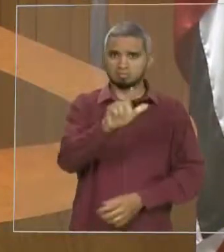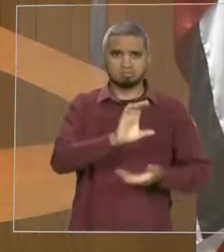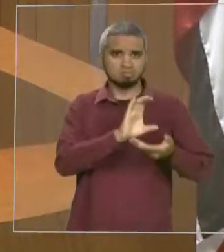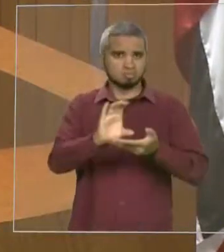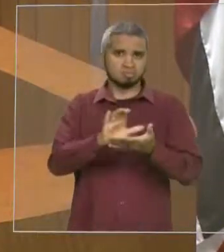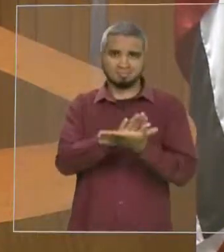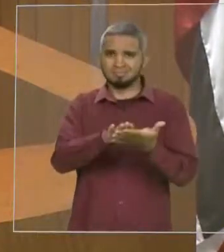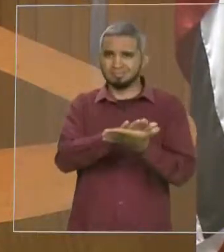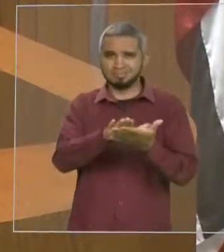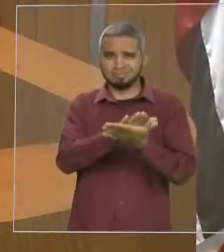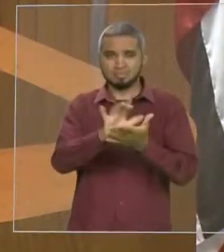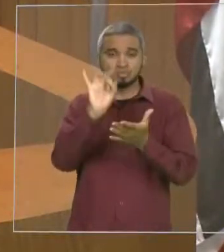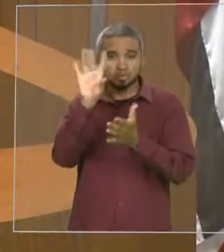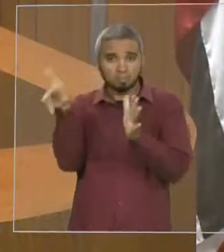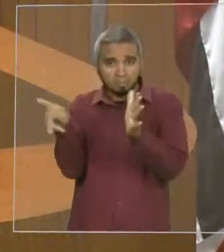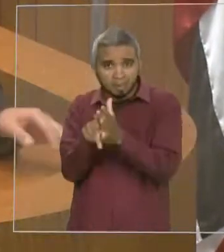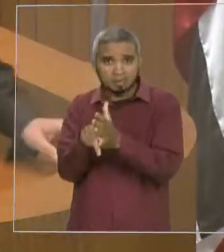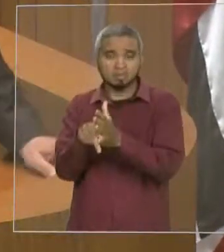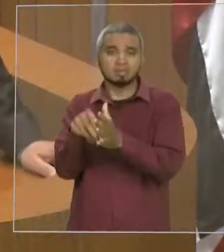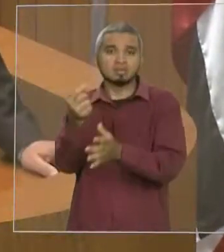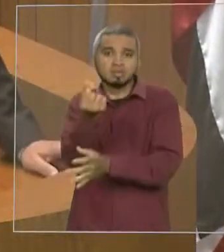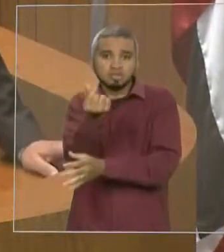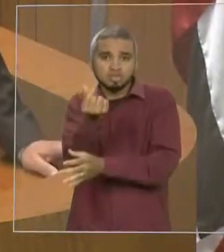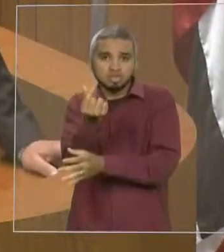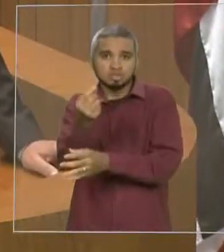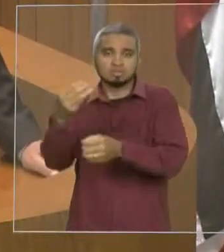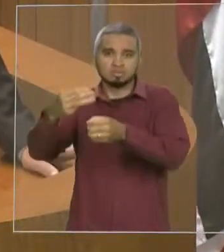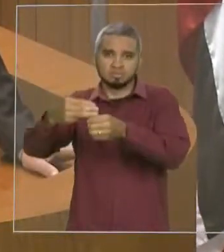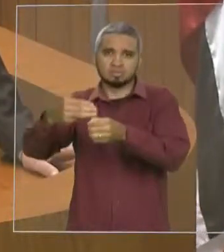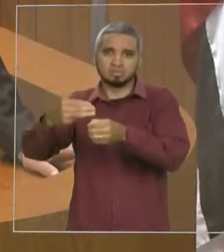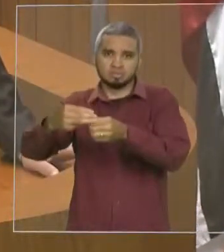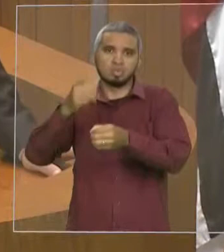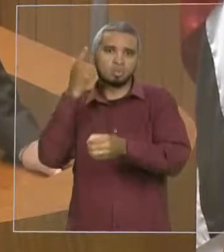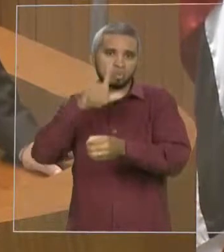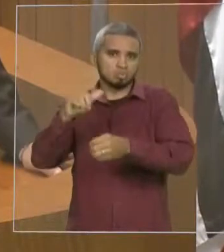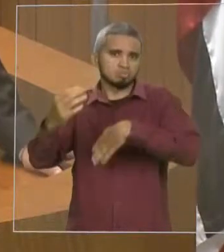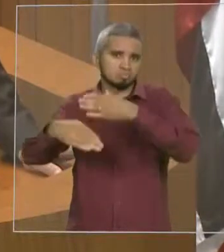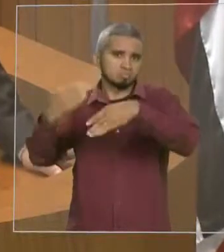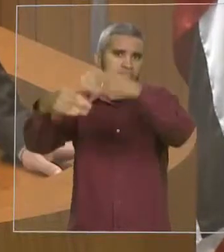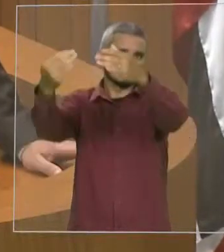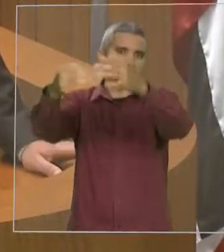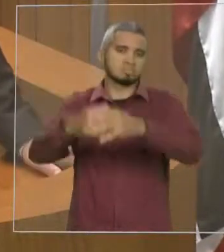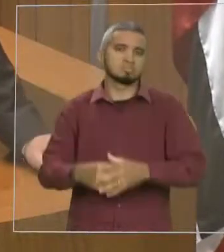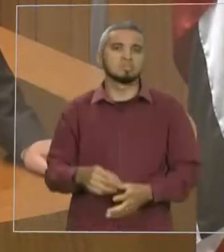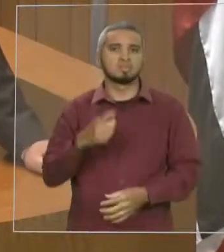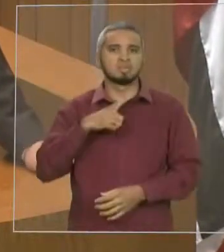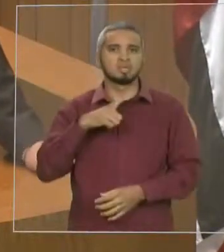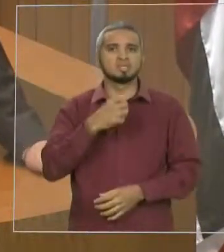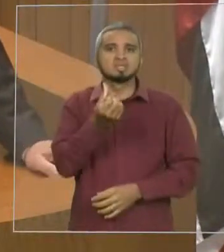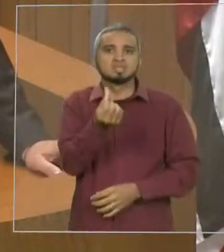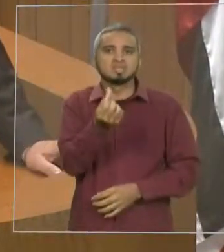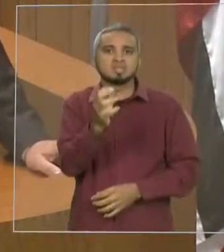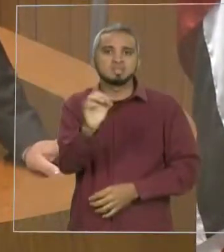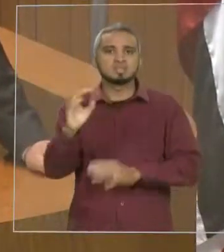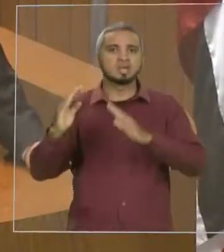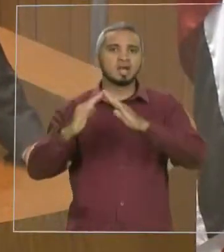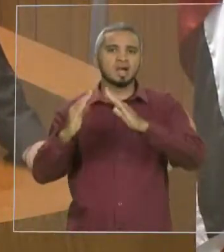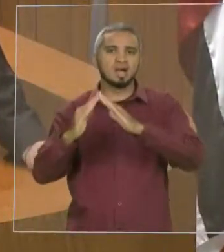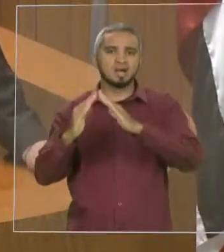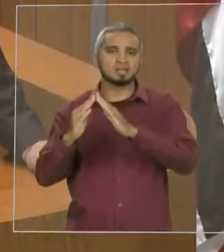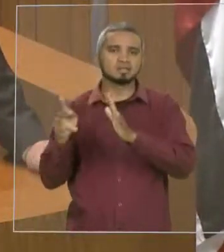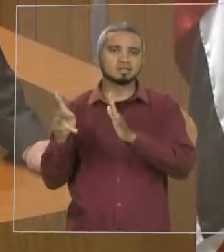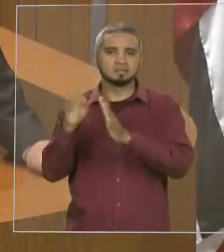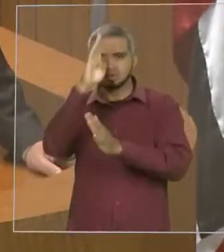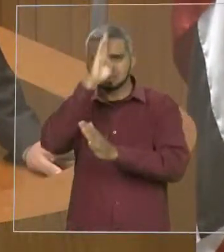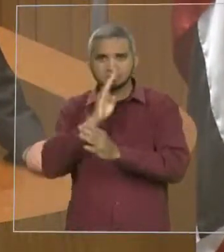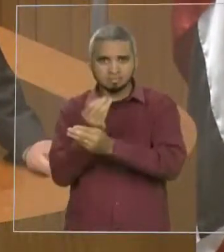exclusivamente com recursos próprios. Nós temos mais de 60 moradias populares que foram entregues, 13 novos